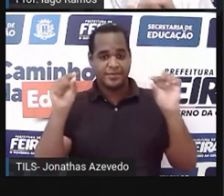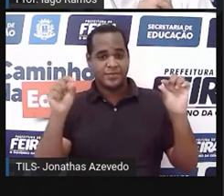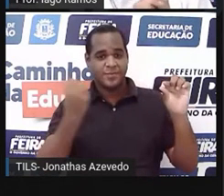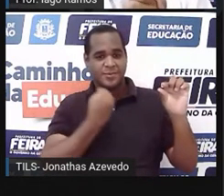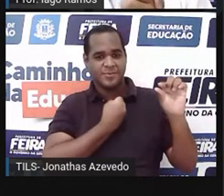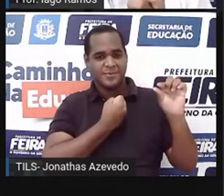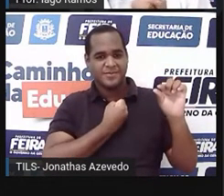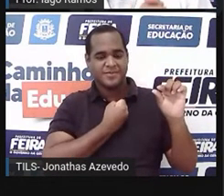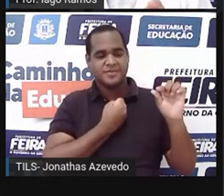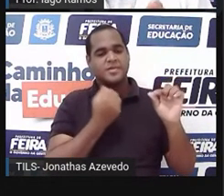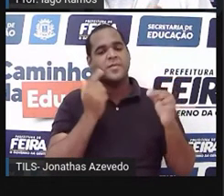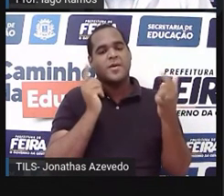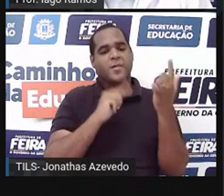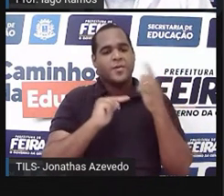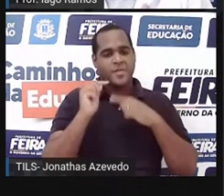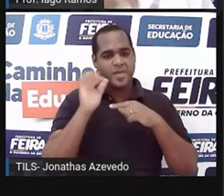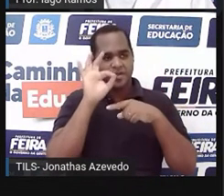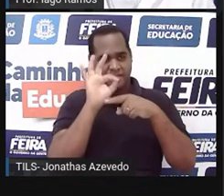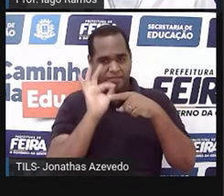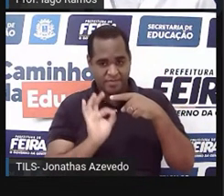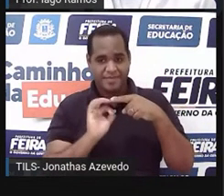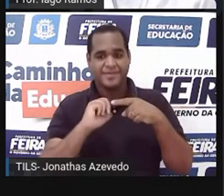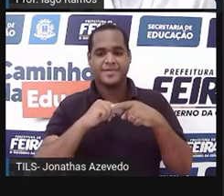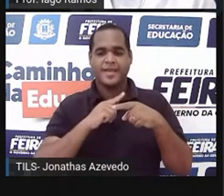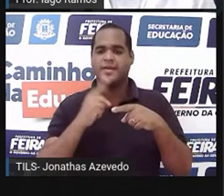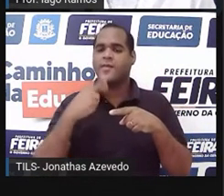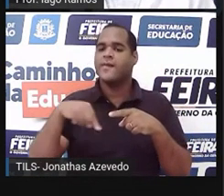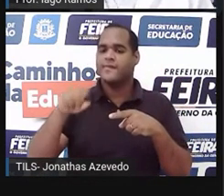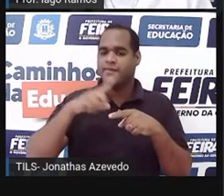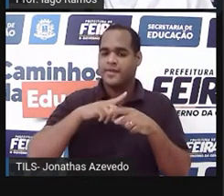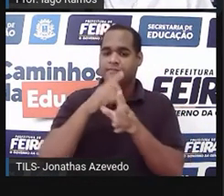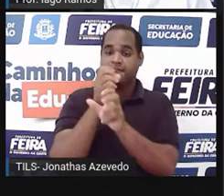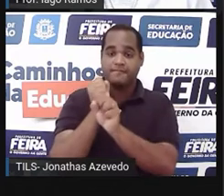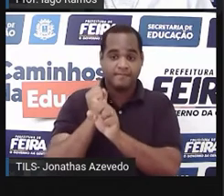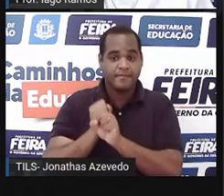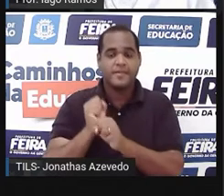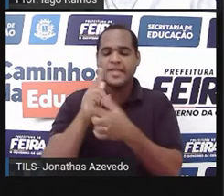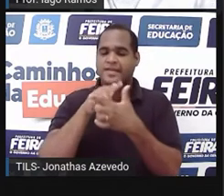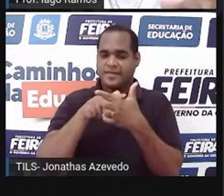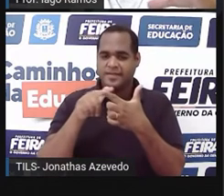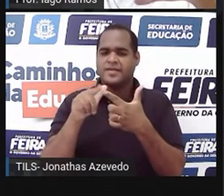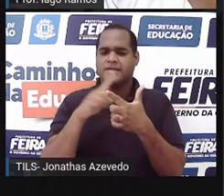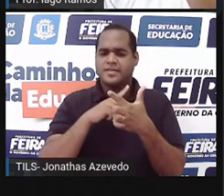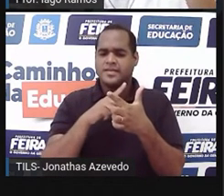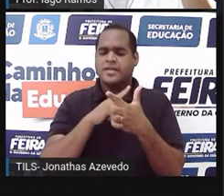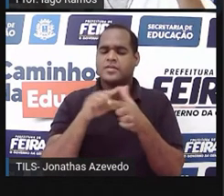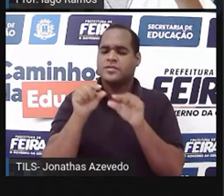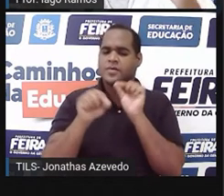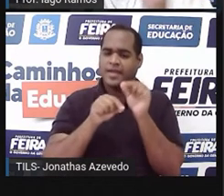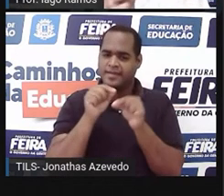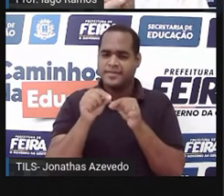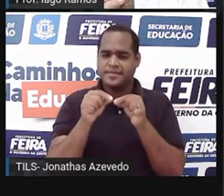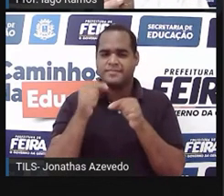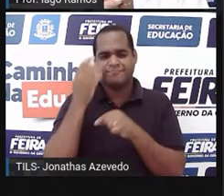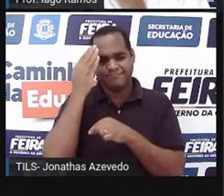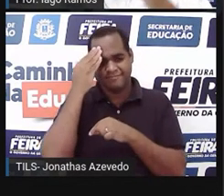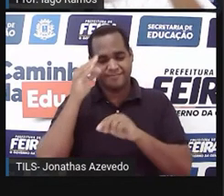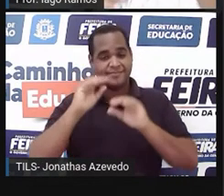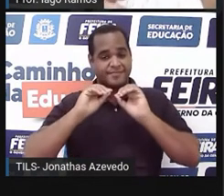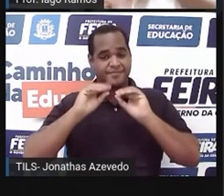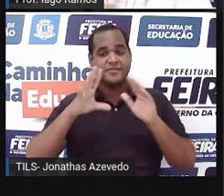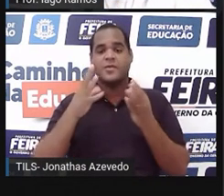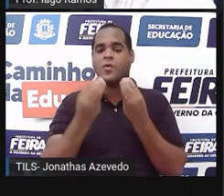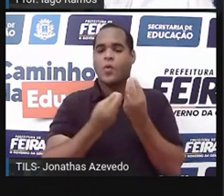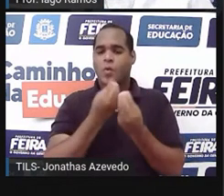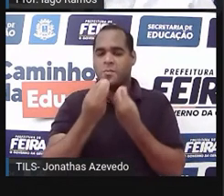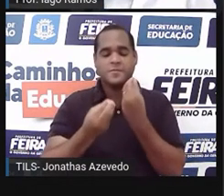eles vierem em forma de fração, a gente precisa desse cálculozinho da divisão para poder entender onde é